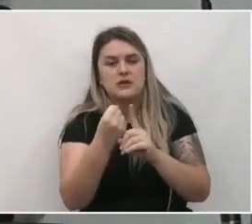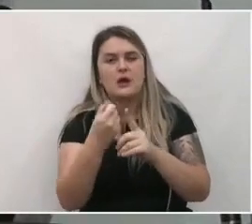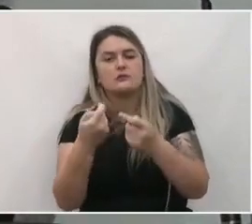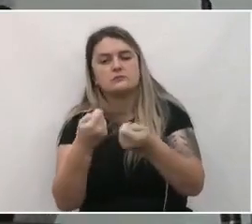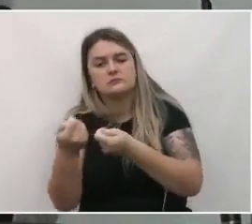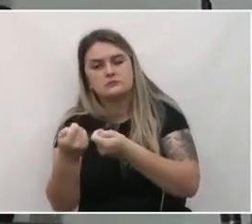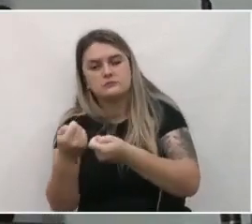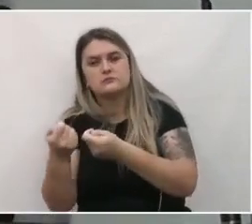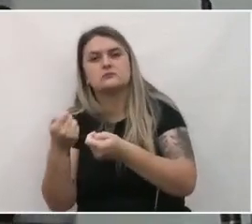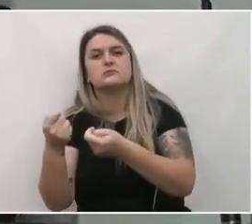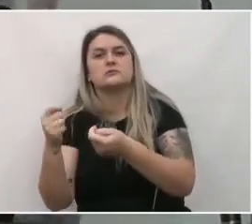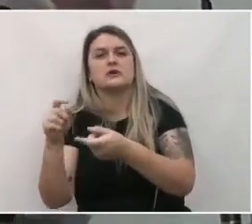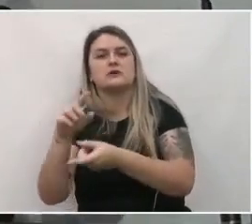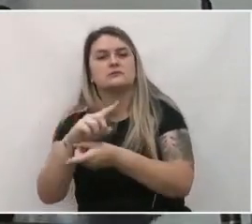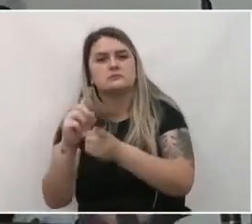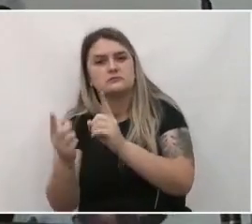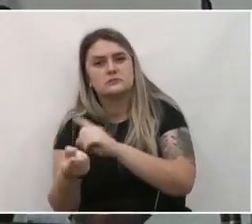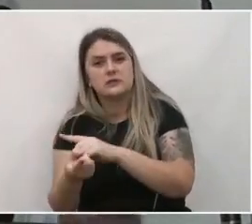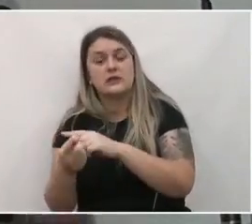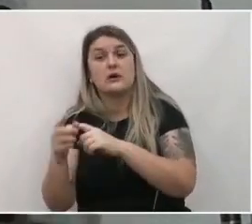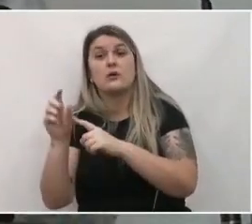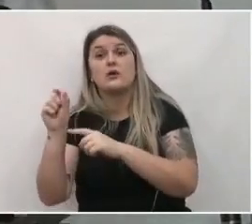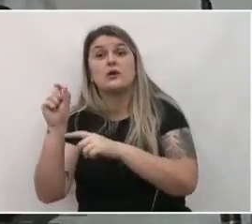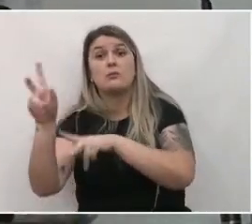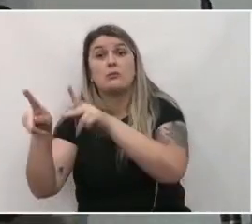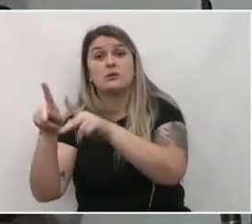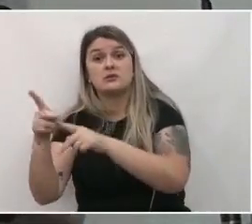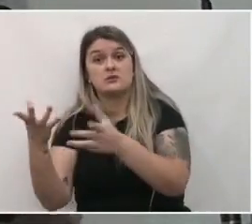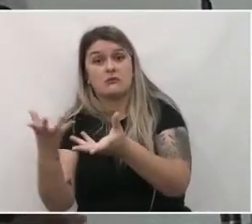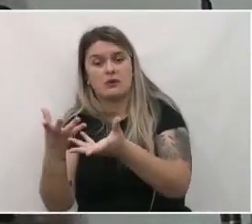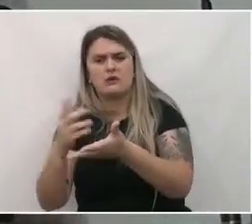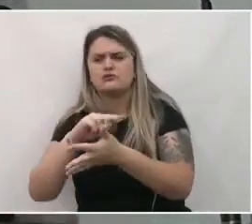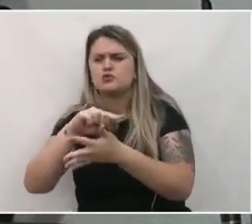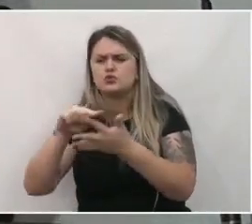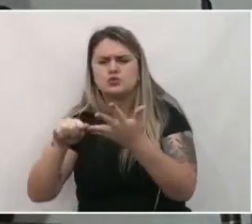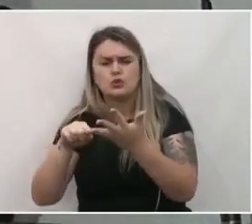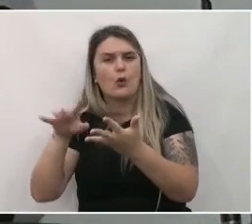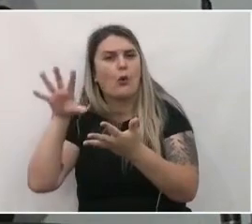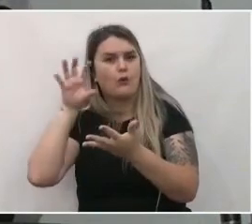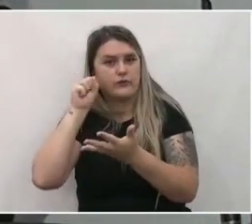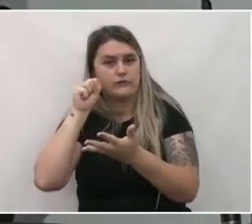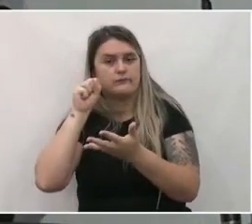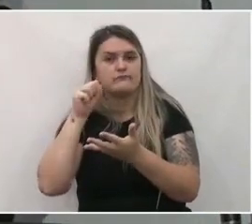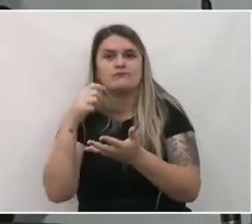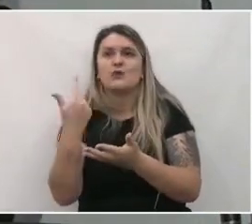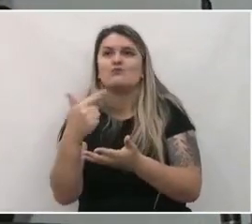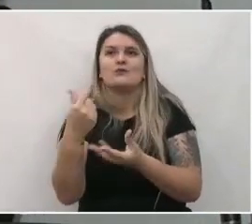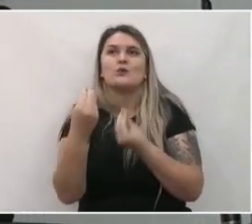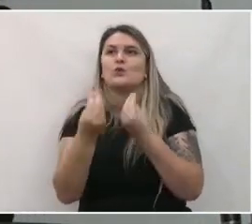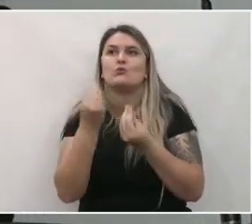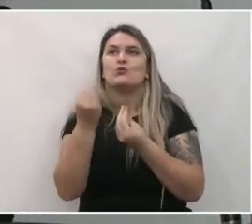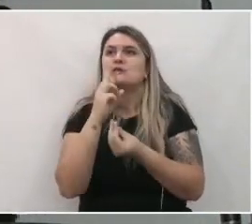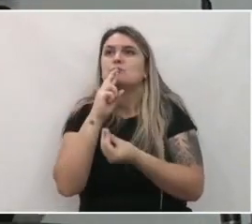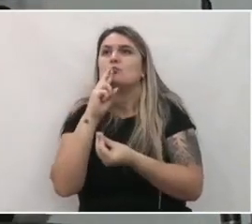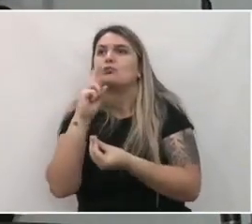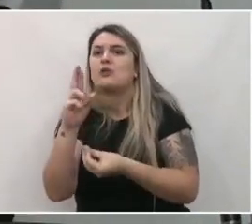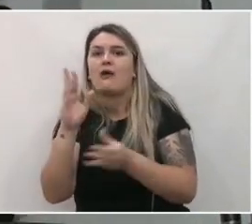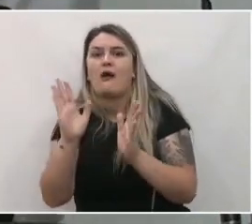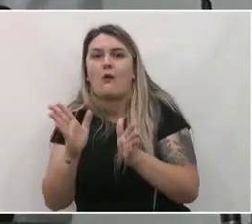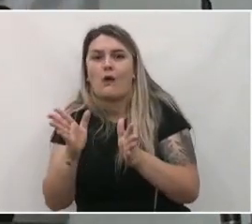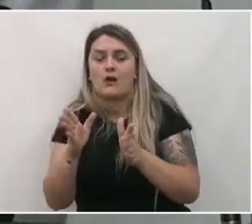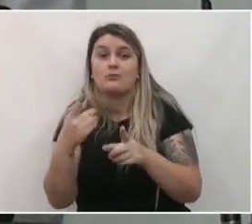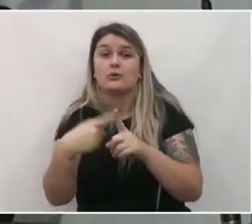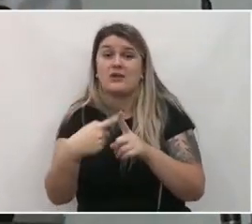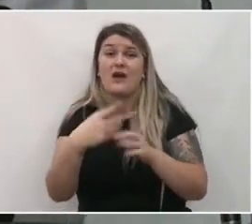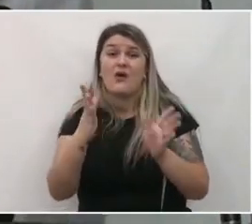econômica, a sustentabilidade, a demanda da população, tudo isso vai ser ouvido. Não tem muito como a gente responder isso nesse momento, porque a gente está na